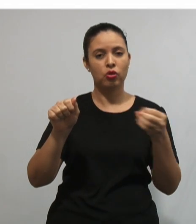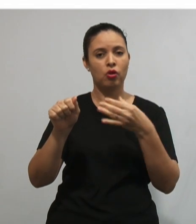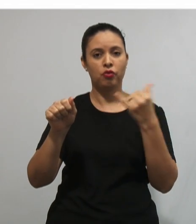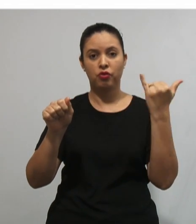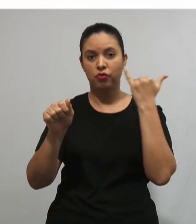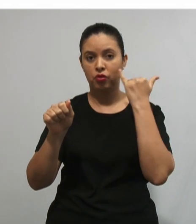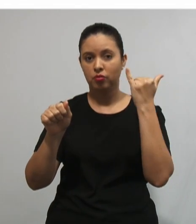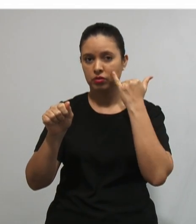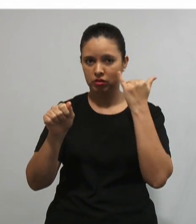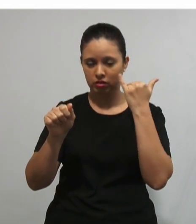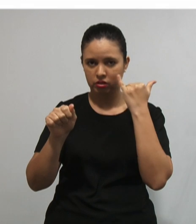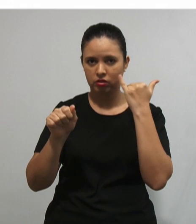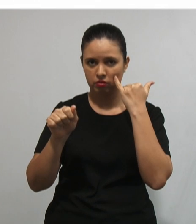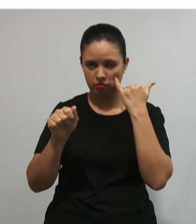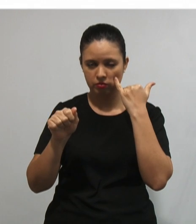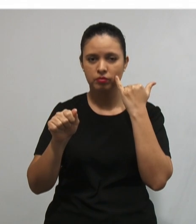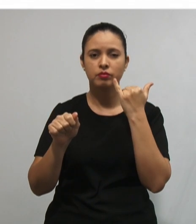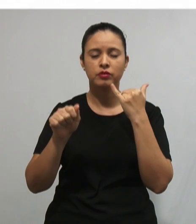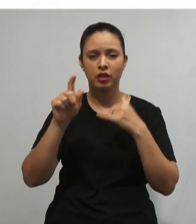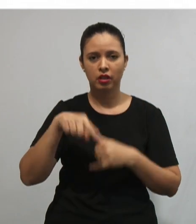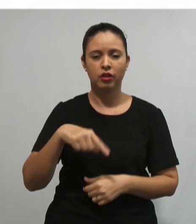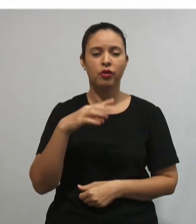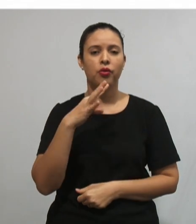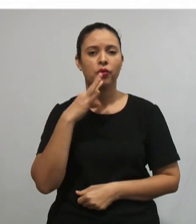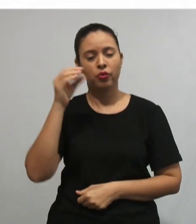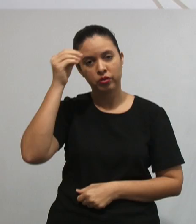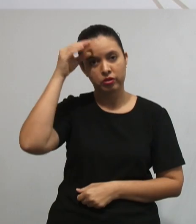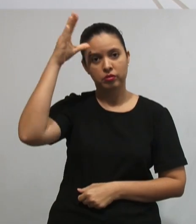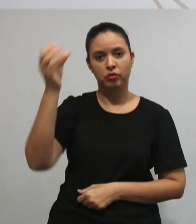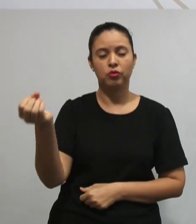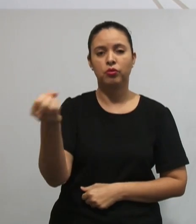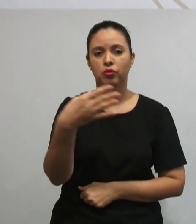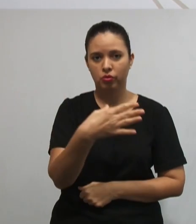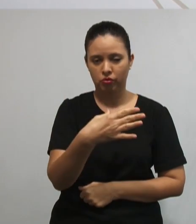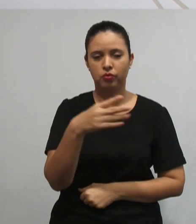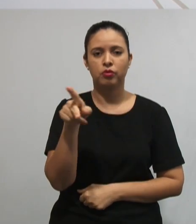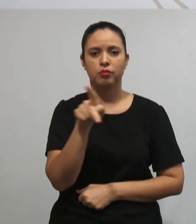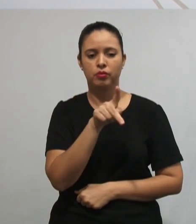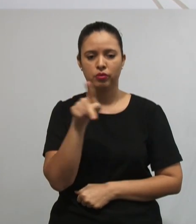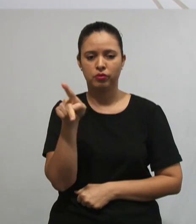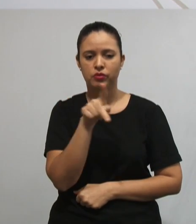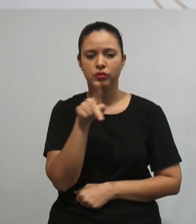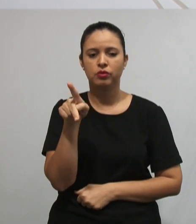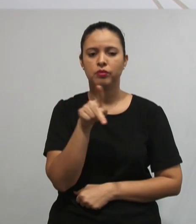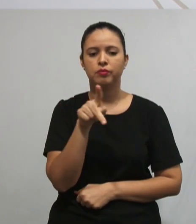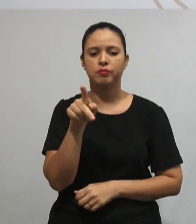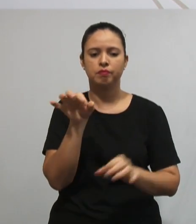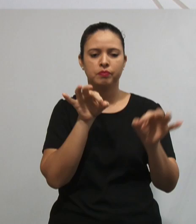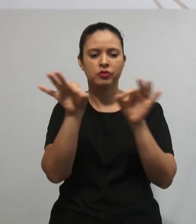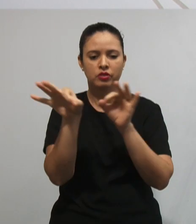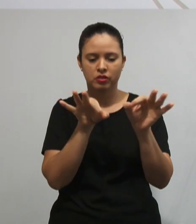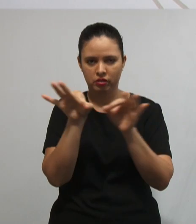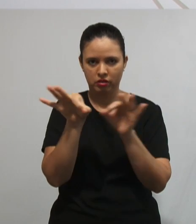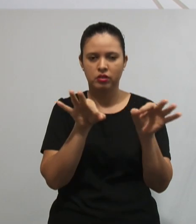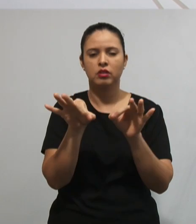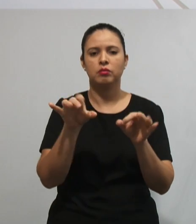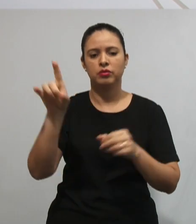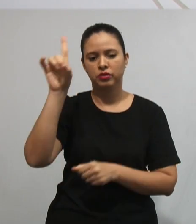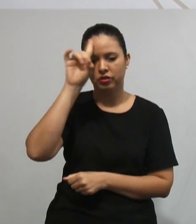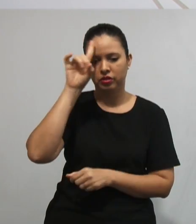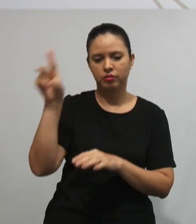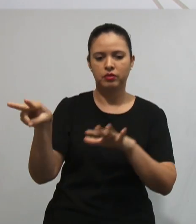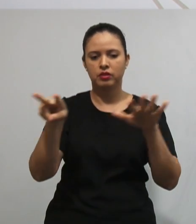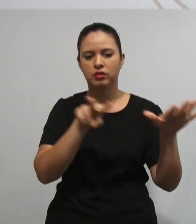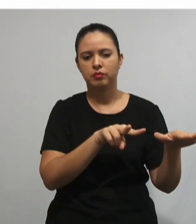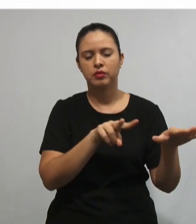potencialmente significativa, quer dizer, é o conhecimento novo que o professor preparou ali para aquele dia, para aquela